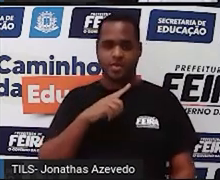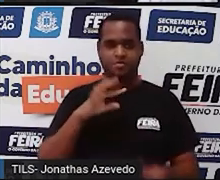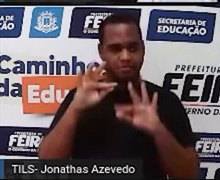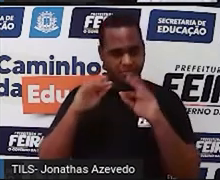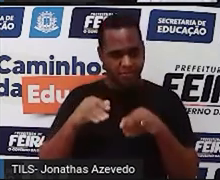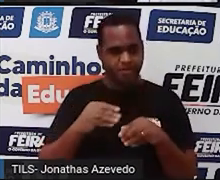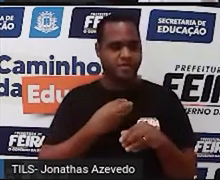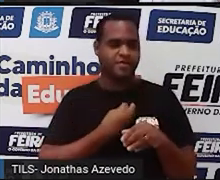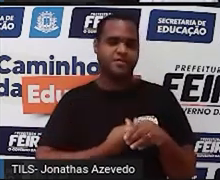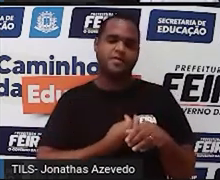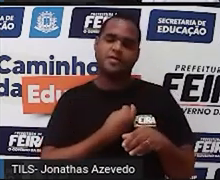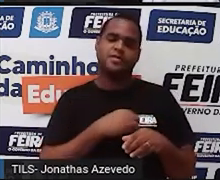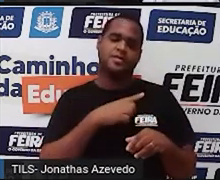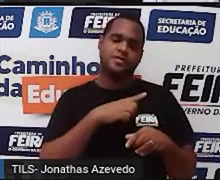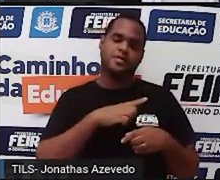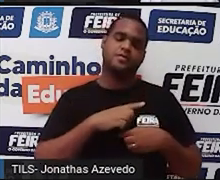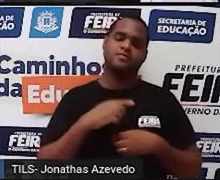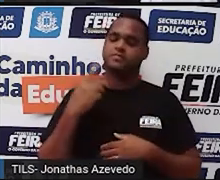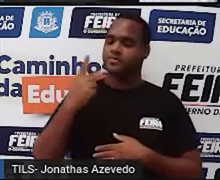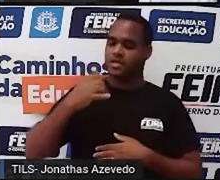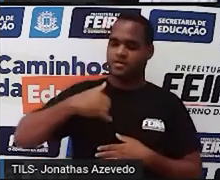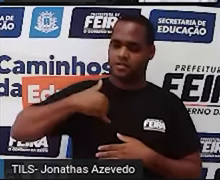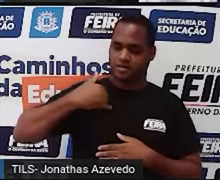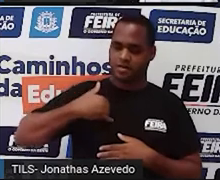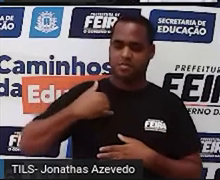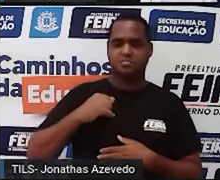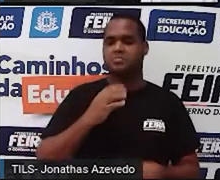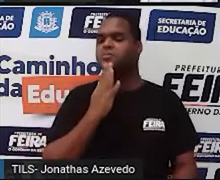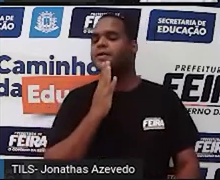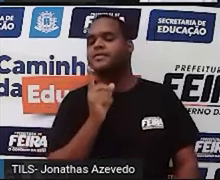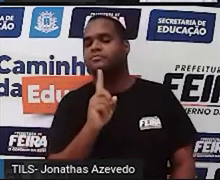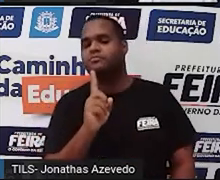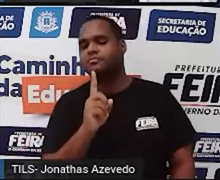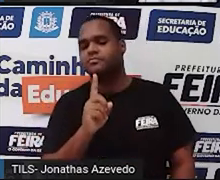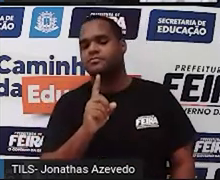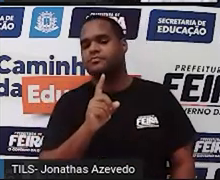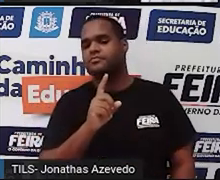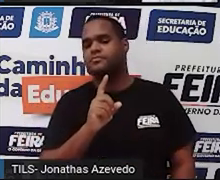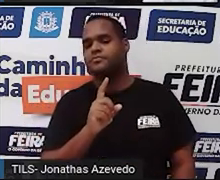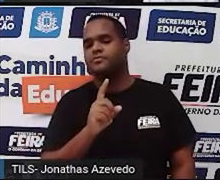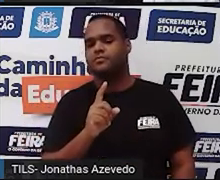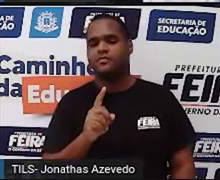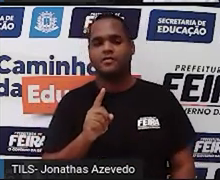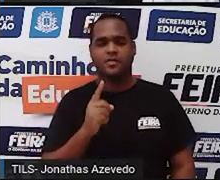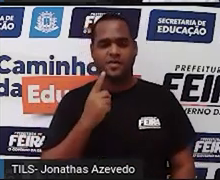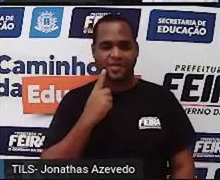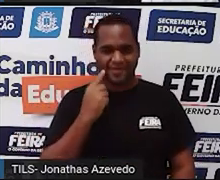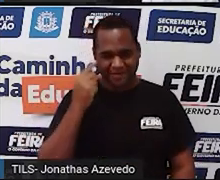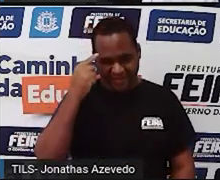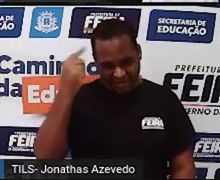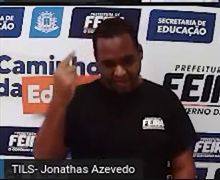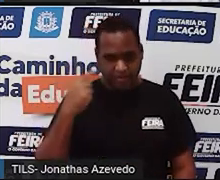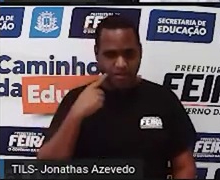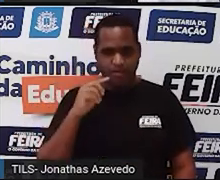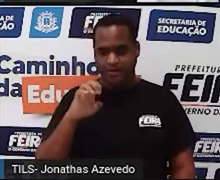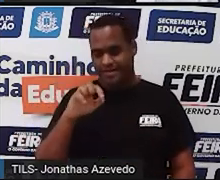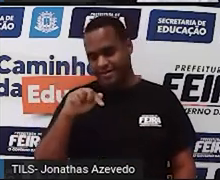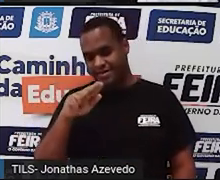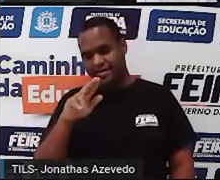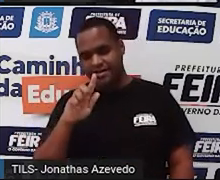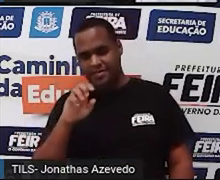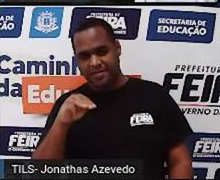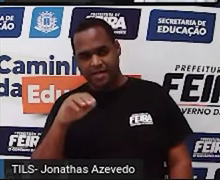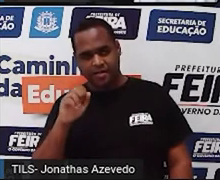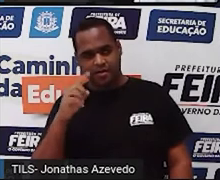viveu. Então, essa idade dele a gente não conhece. Não está colocado isso no enigma e foi